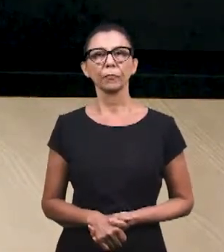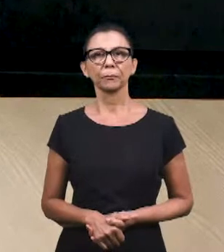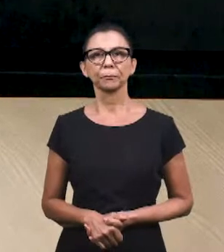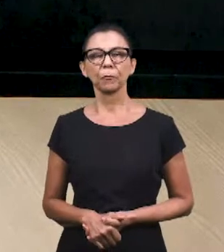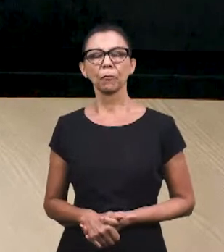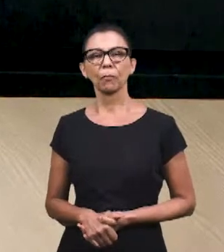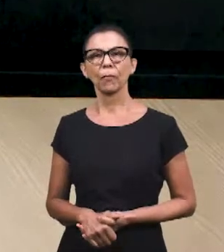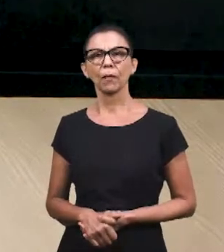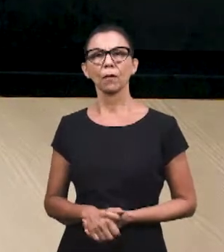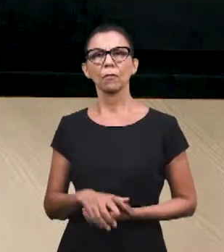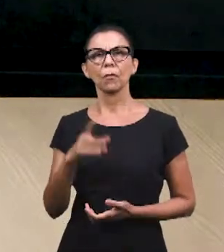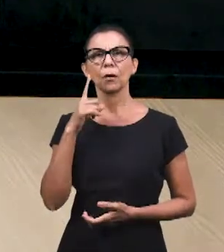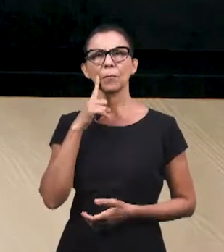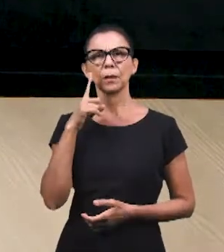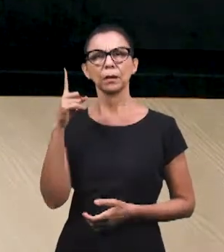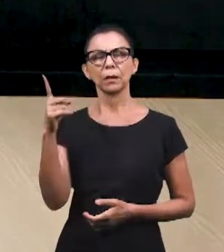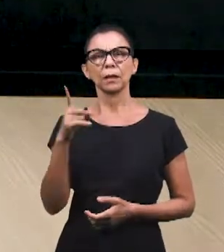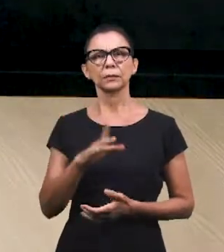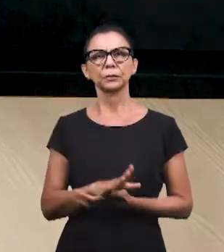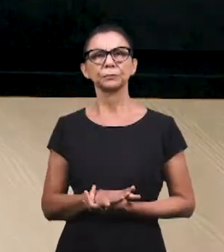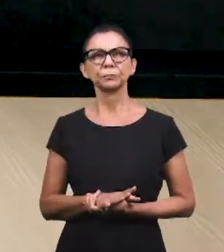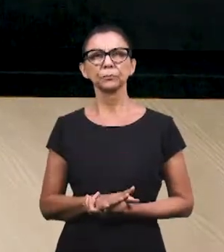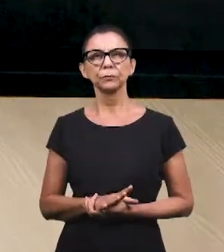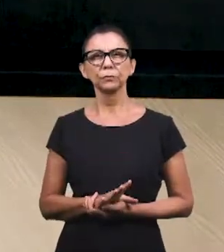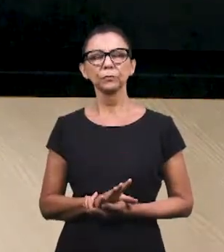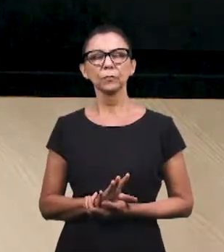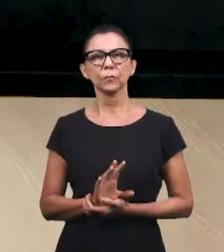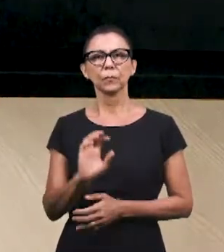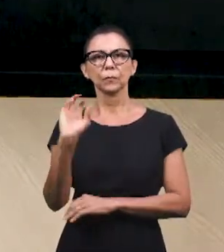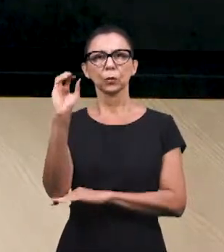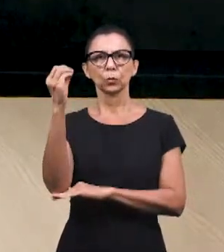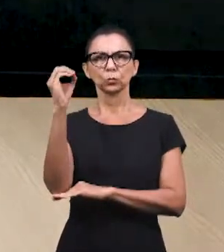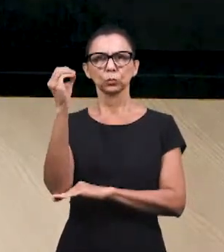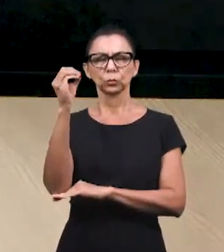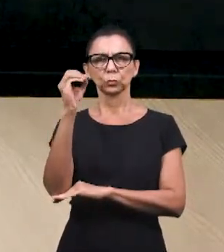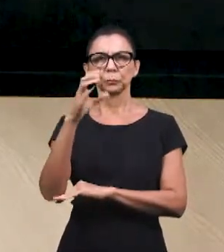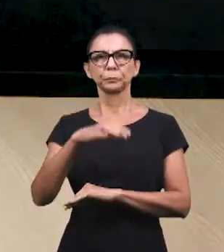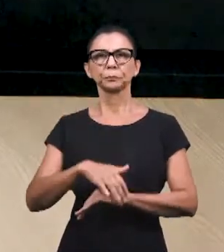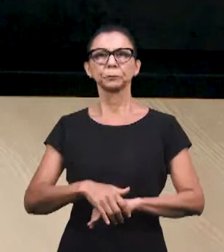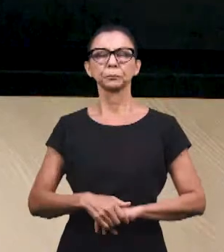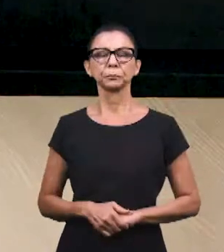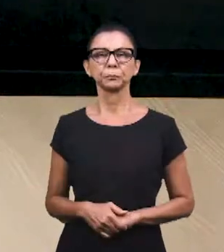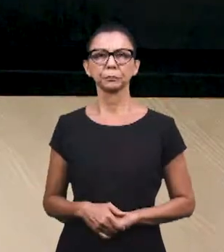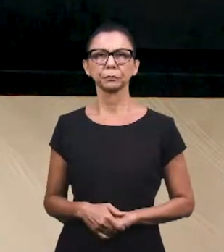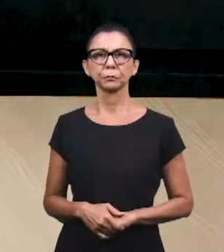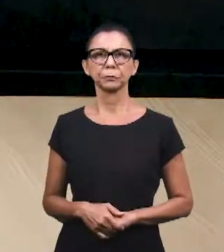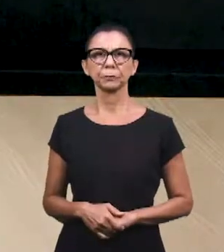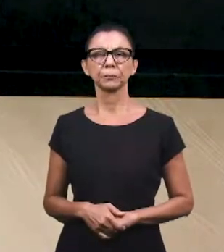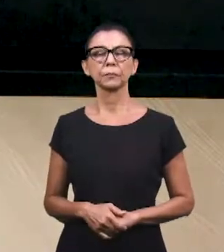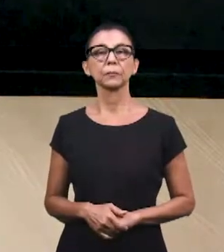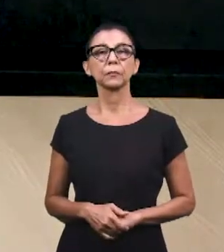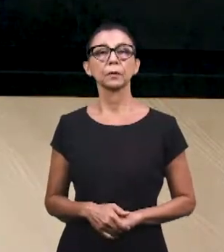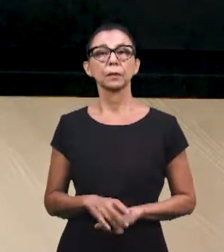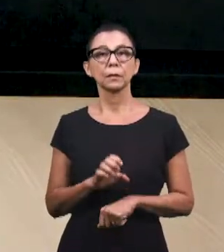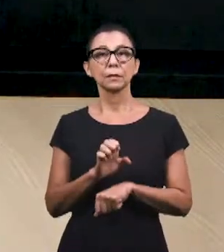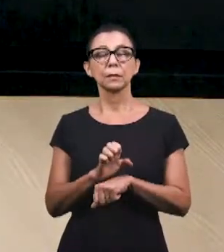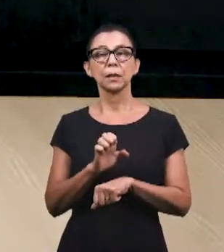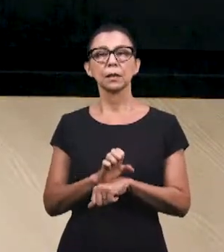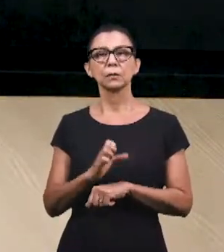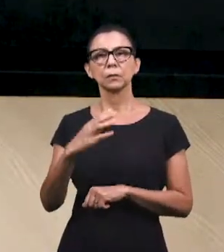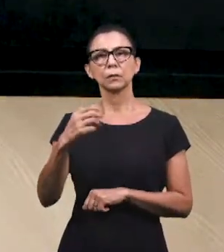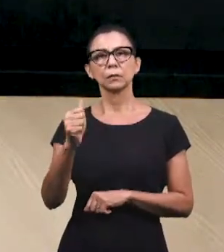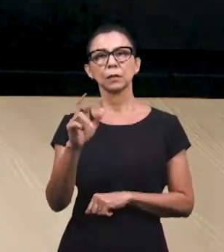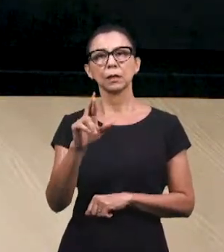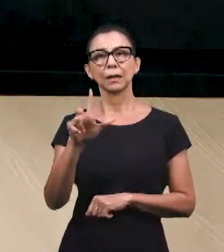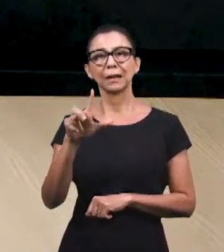É da nossa igreja lá de Tramandaí, no Rio Grande do Sul. E quem enviou a escrita foi o nosso irmão Carlos, Carlos